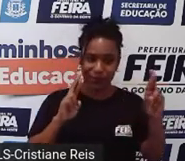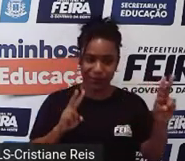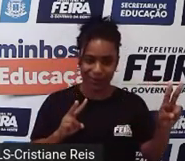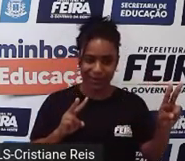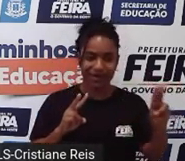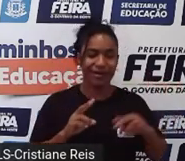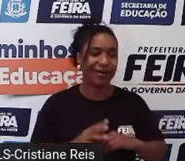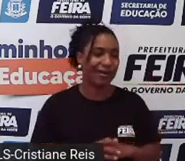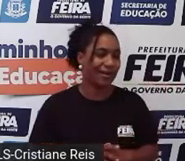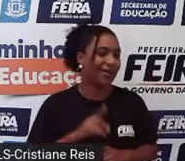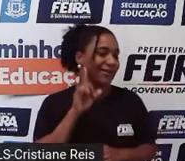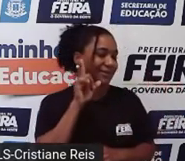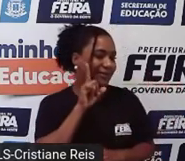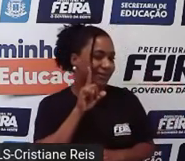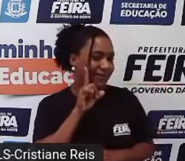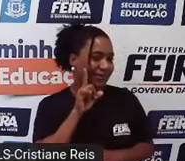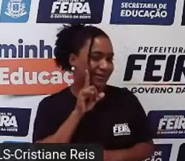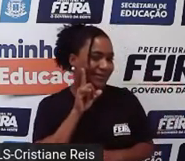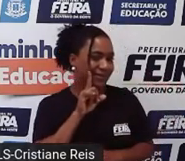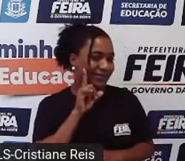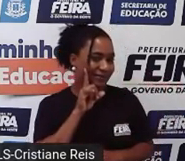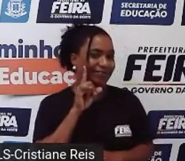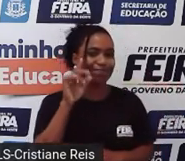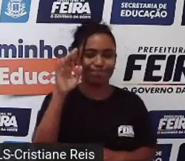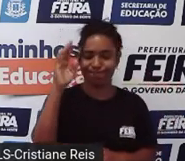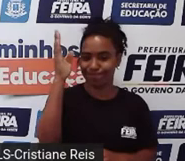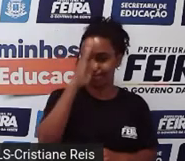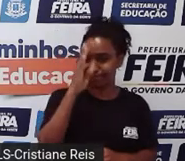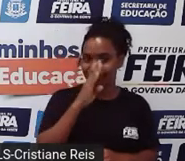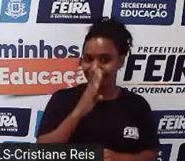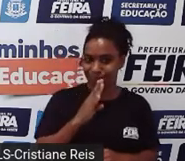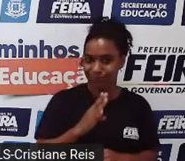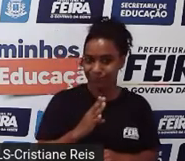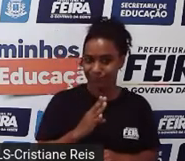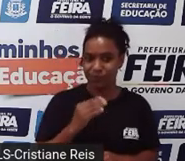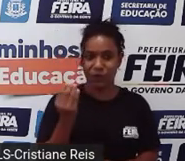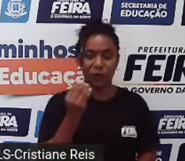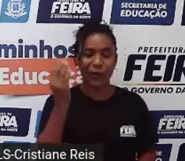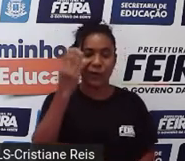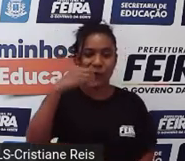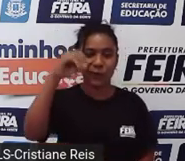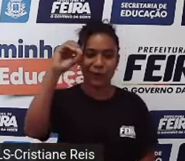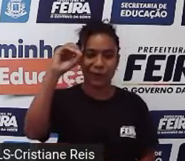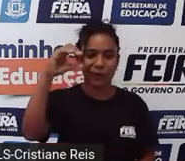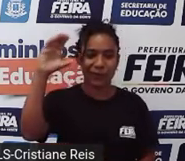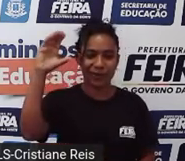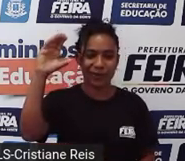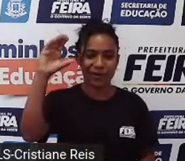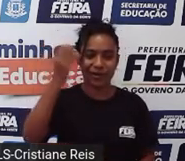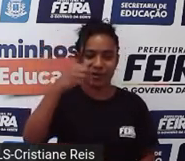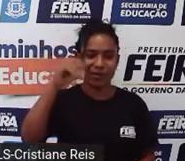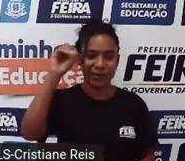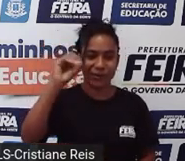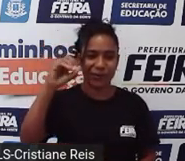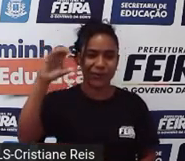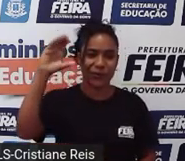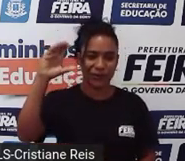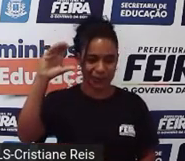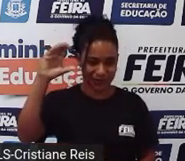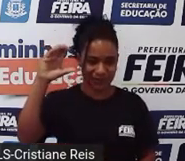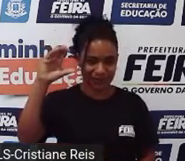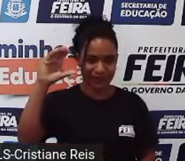temperatura. Então, aqui no Brasil, a gente utiliza a escala Celsius. Graus centígrados.